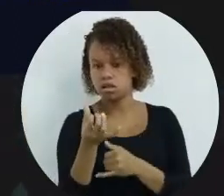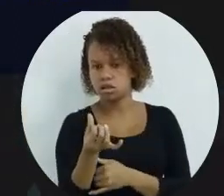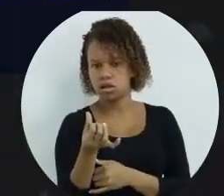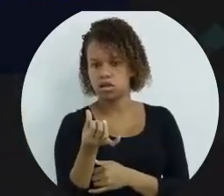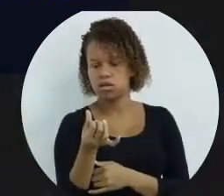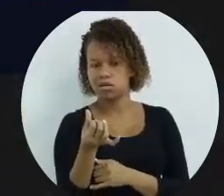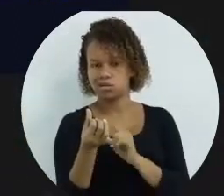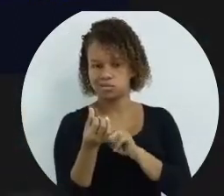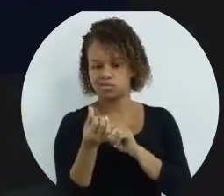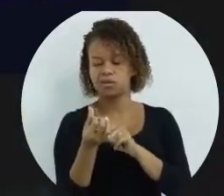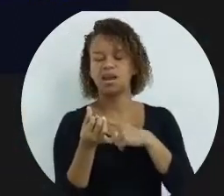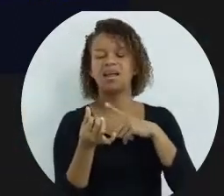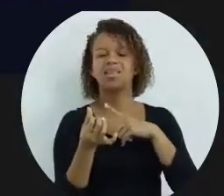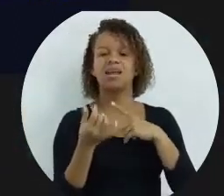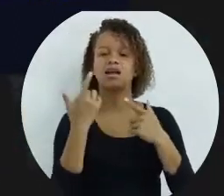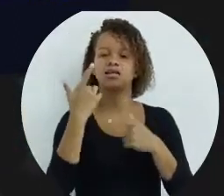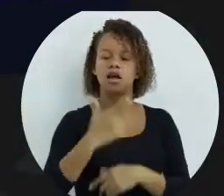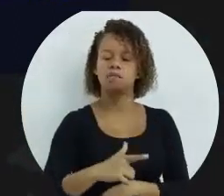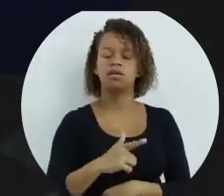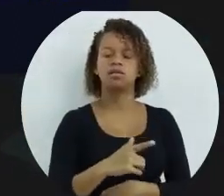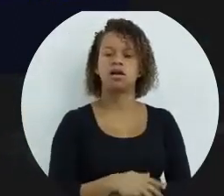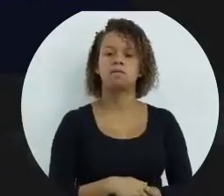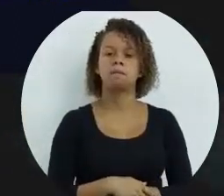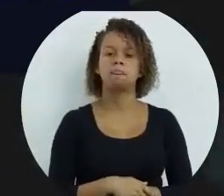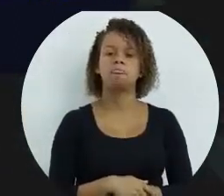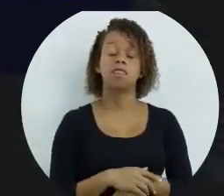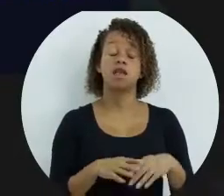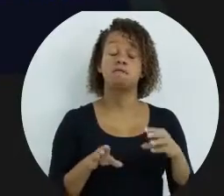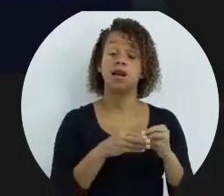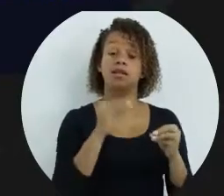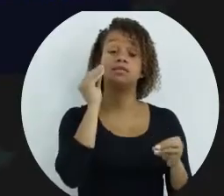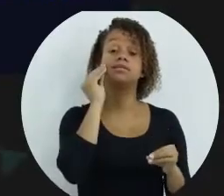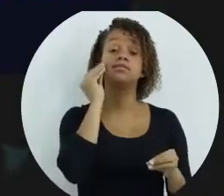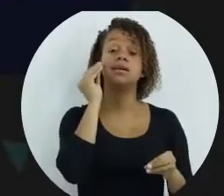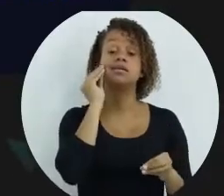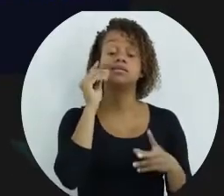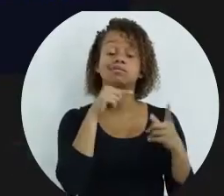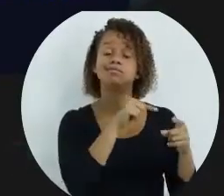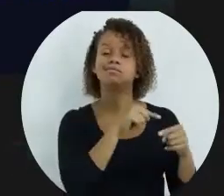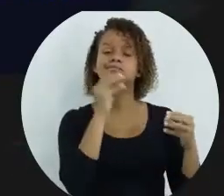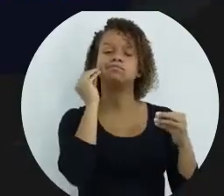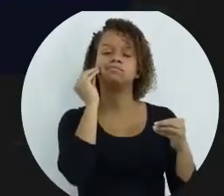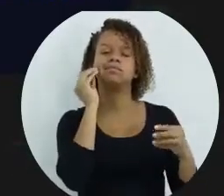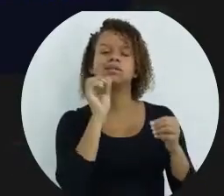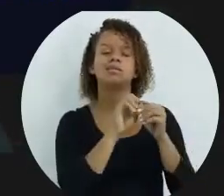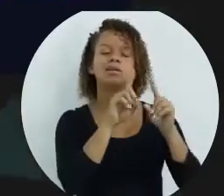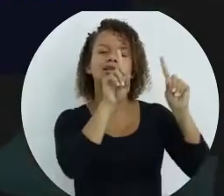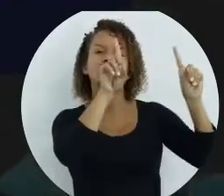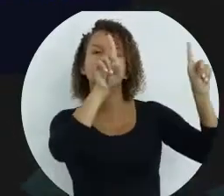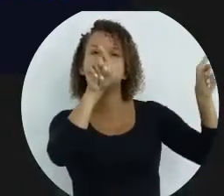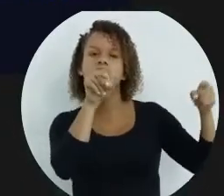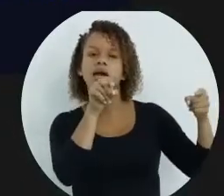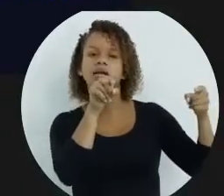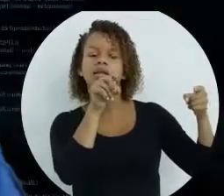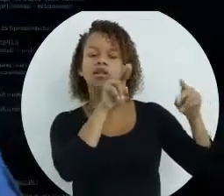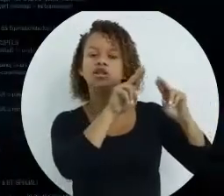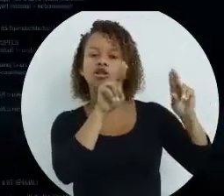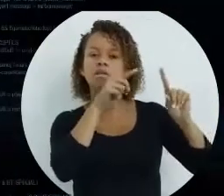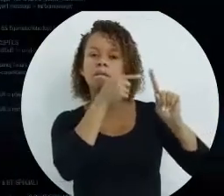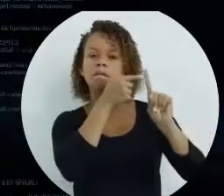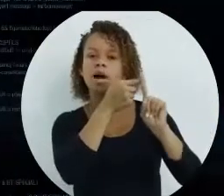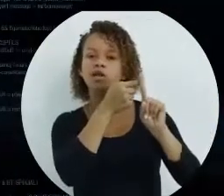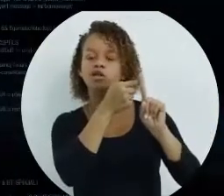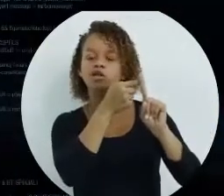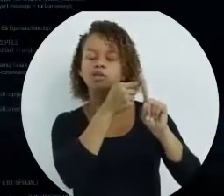tem o while. O while, ele vai fazer essa repetição, baseada nesse teste. Esse teste é o que está entre parênteses, que está escrito mais.